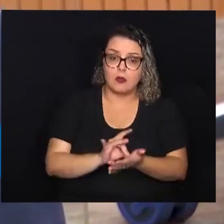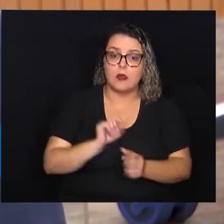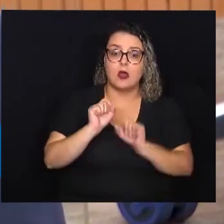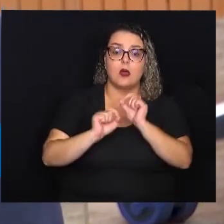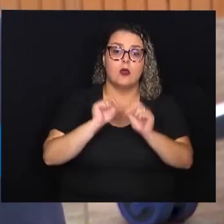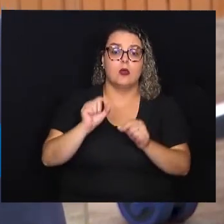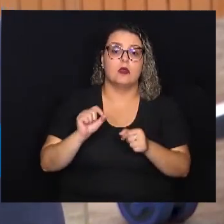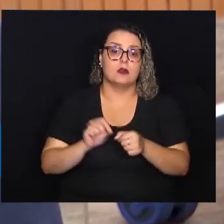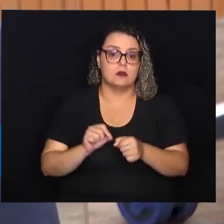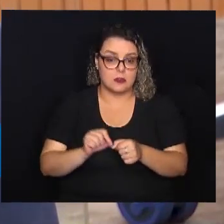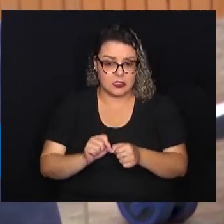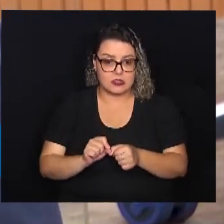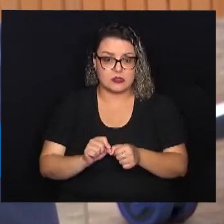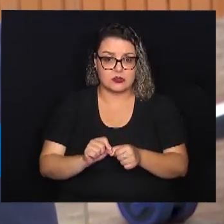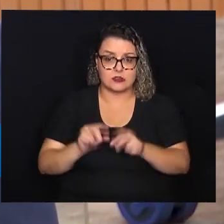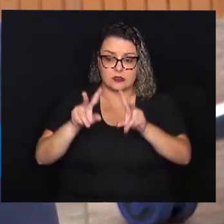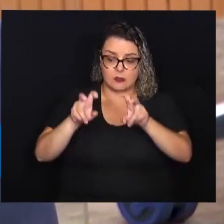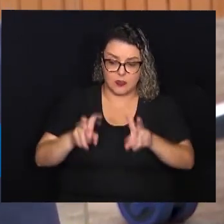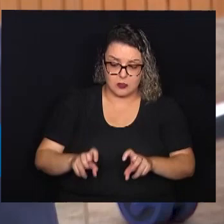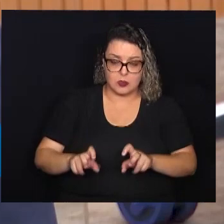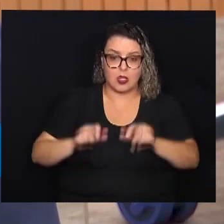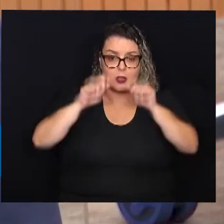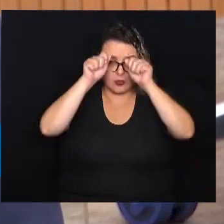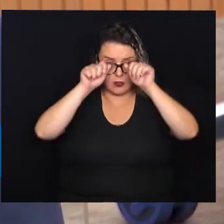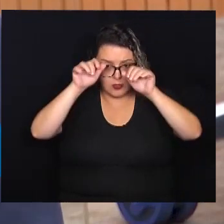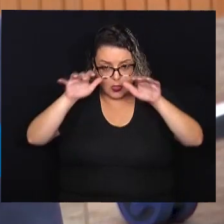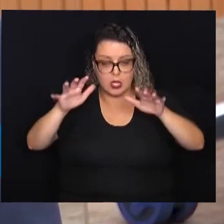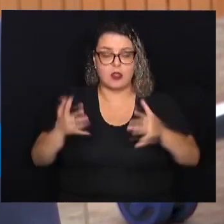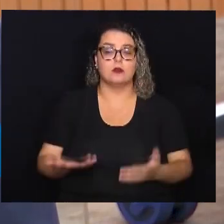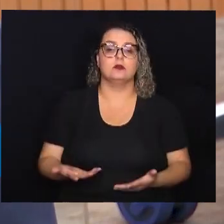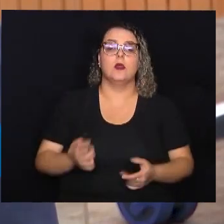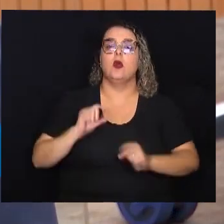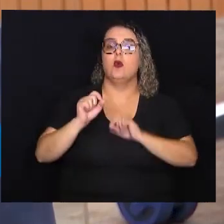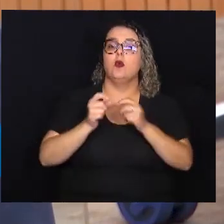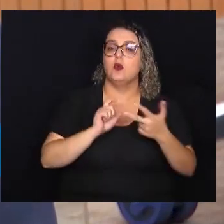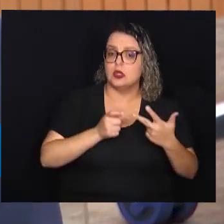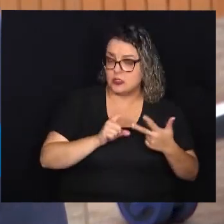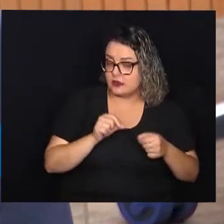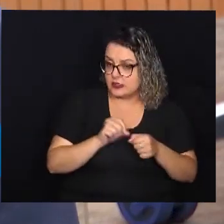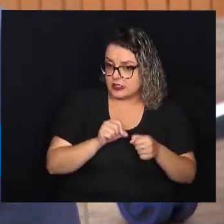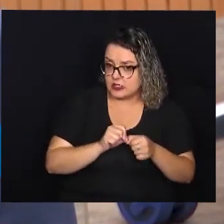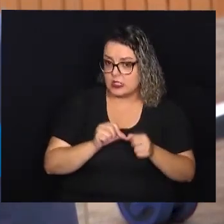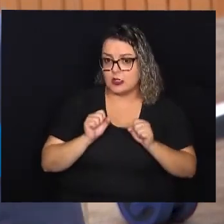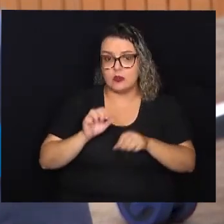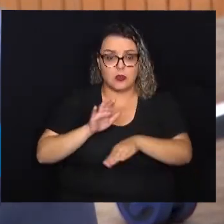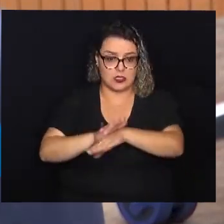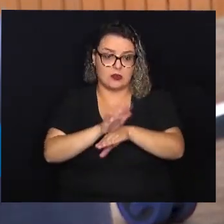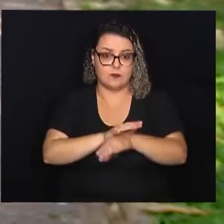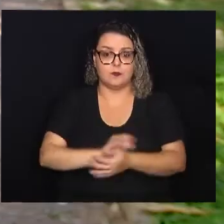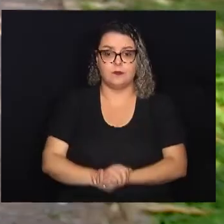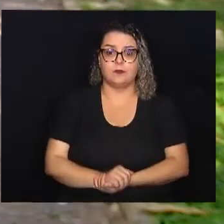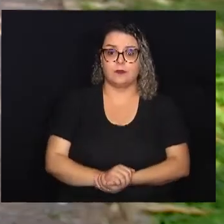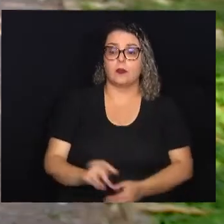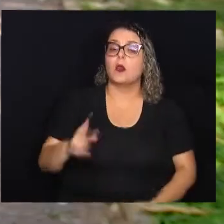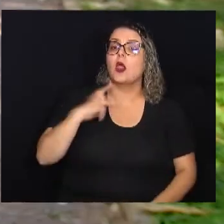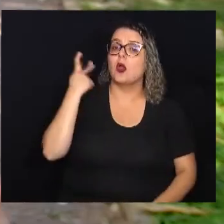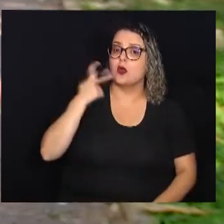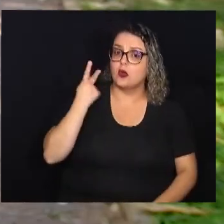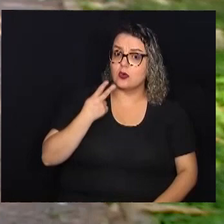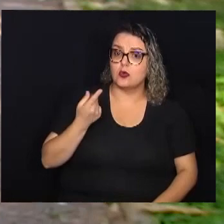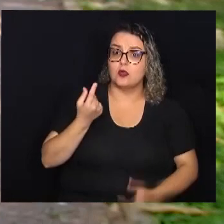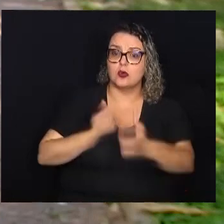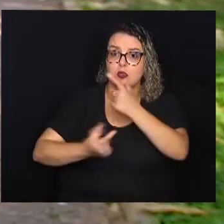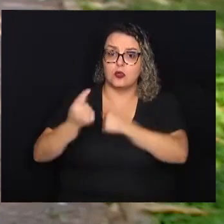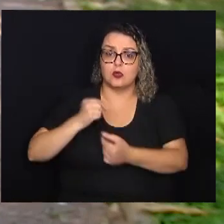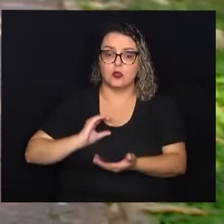o que está sendo feito nessa questão do autismo, o que o Poder Executivo está fazendo e poder contribuir. O parlamentar